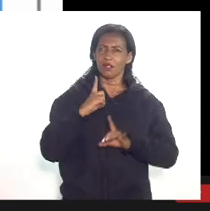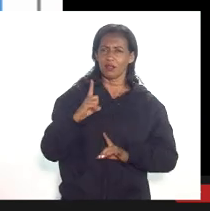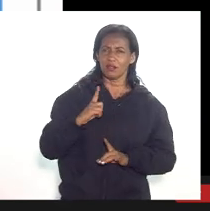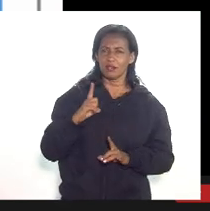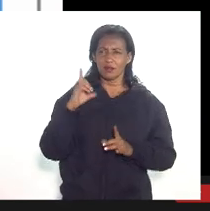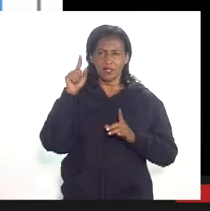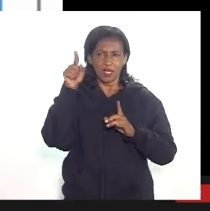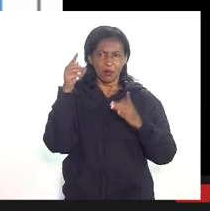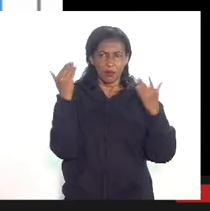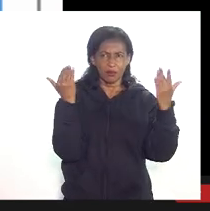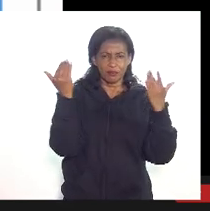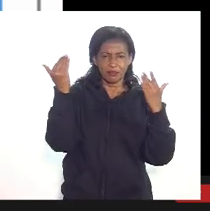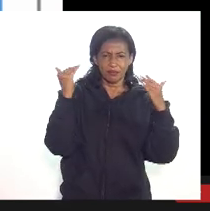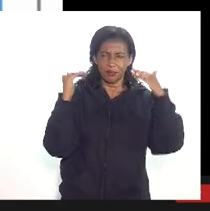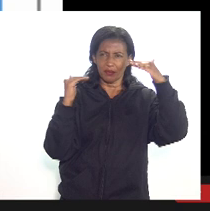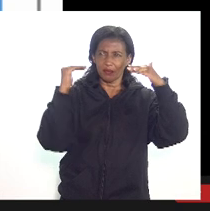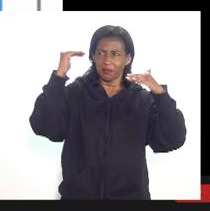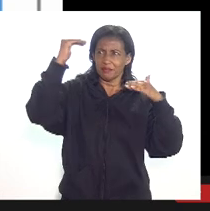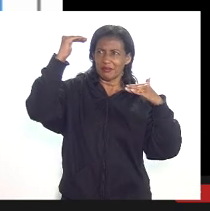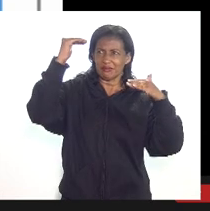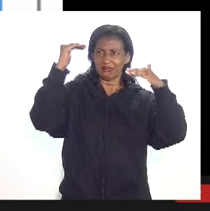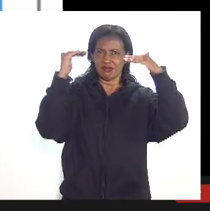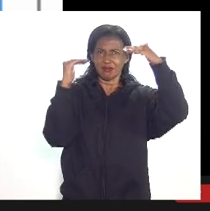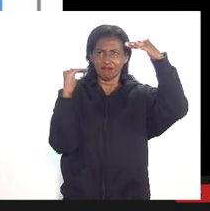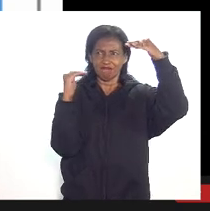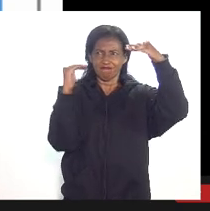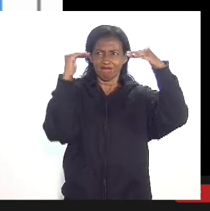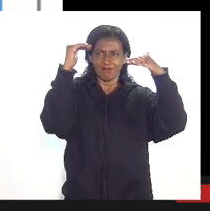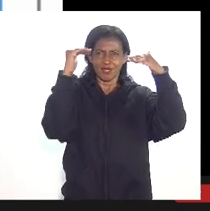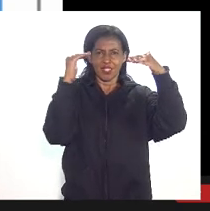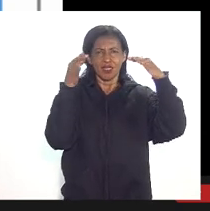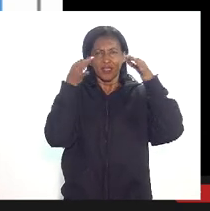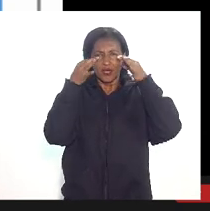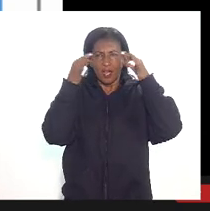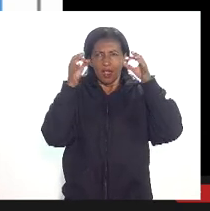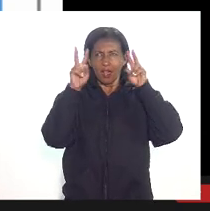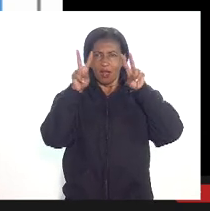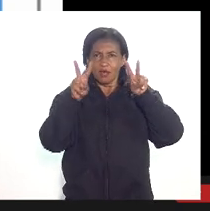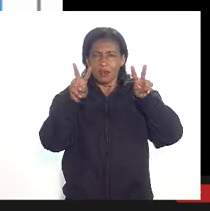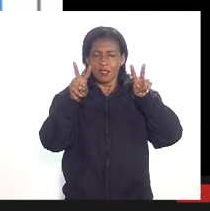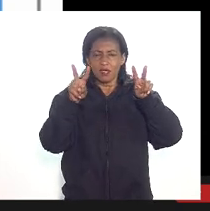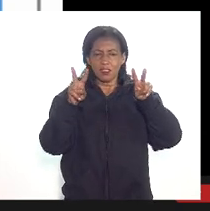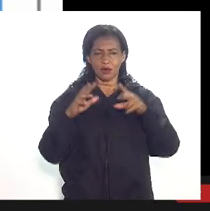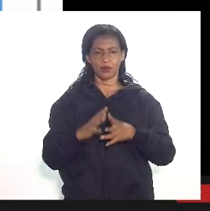oscilação muito pequena na alíquota efetiva que chama a atenção que pode estar sendo feito